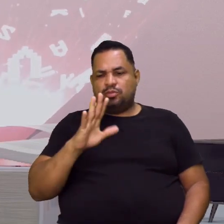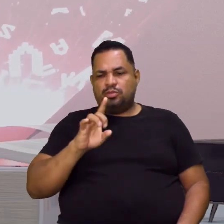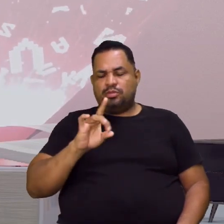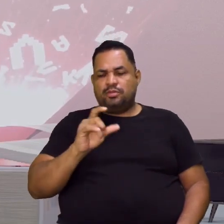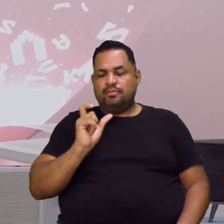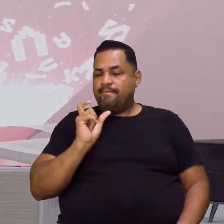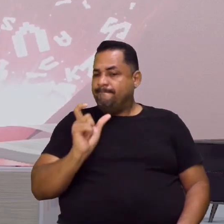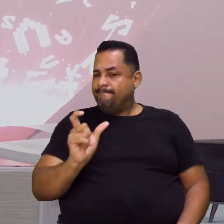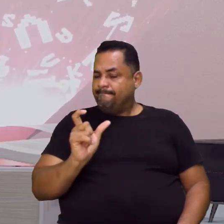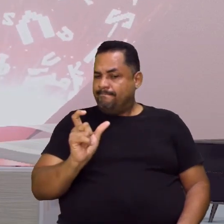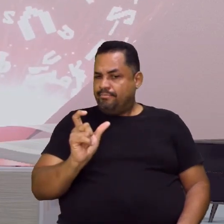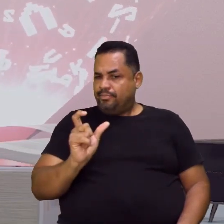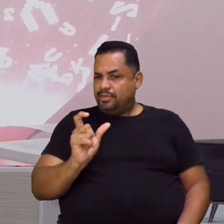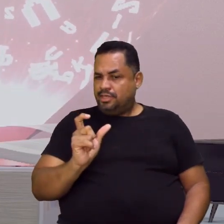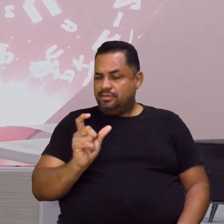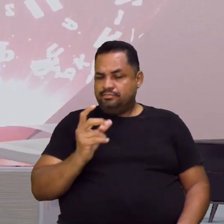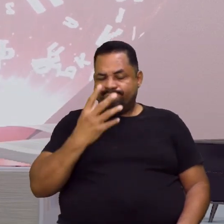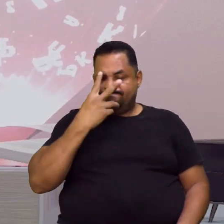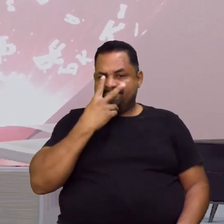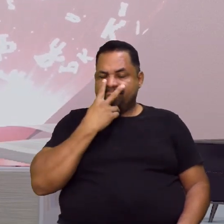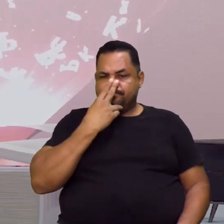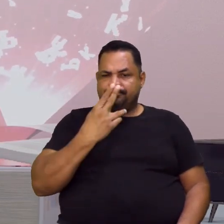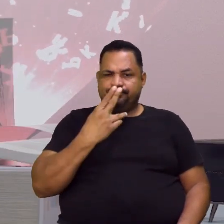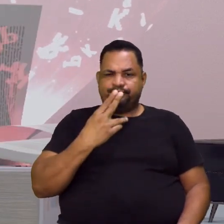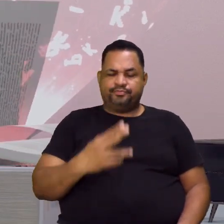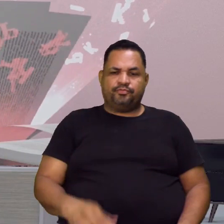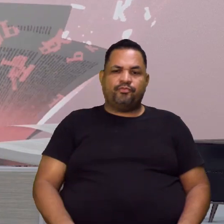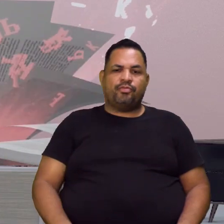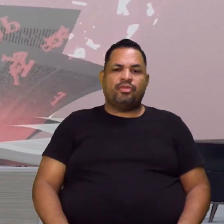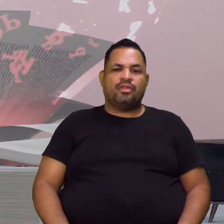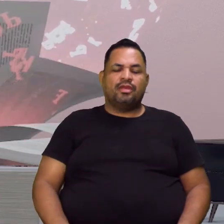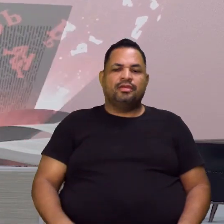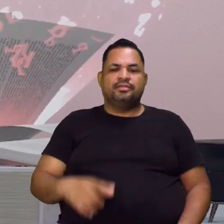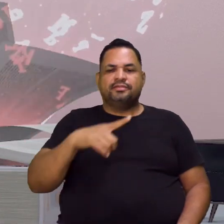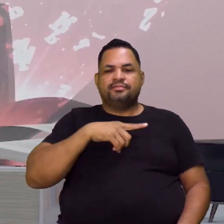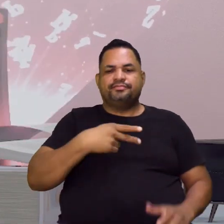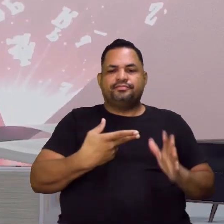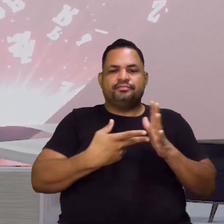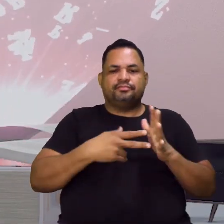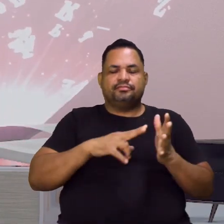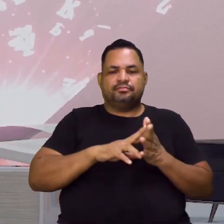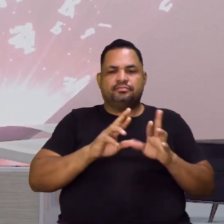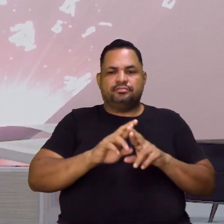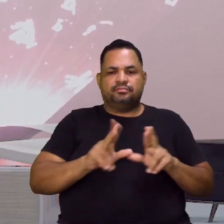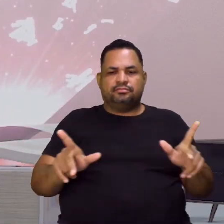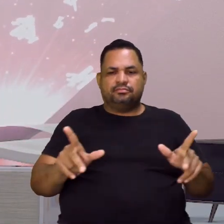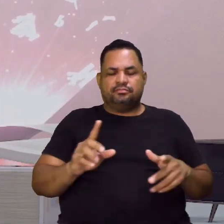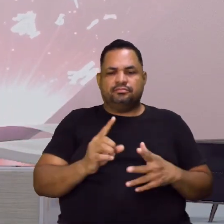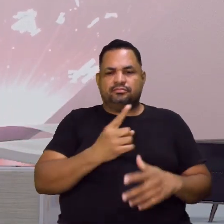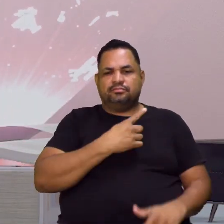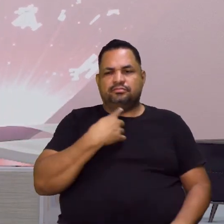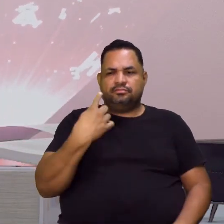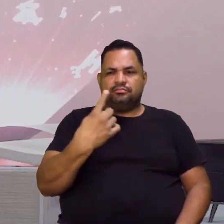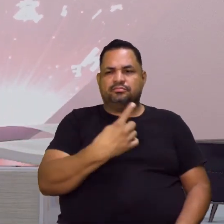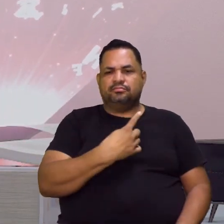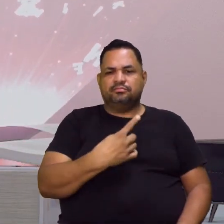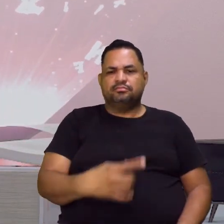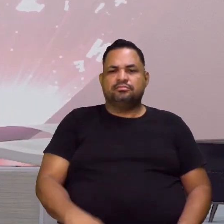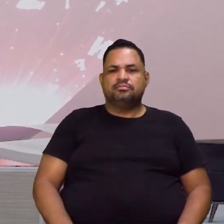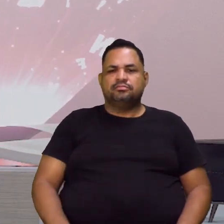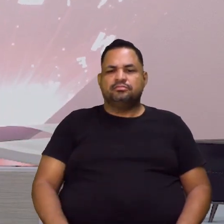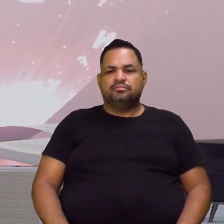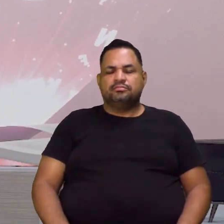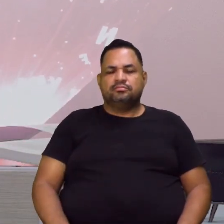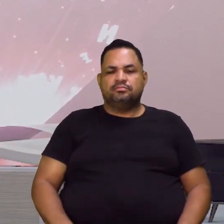são palavras parecidas, tá certo? Mas com significados diferentes. Nós teremos também os